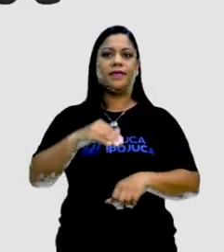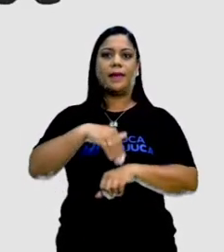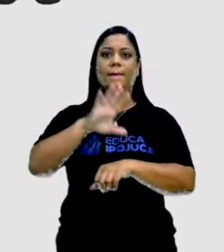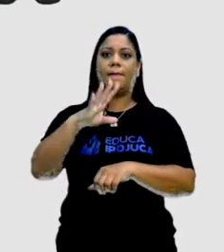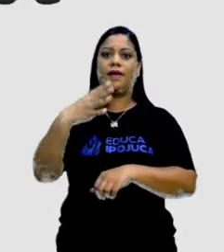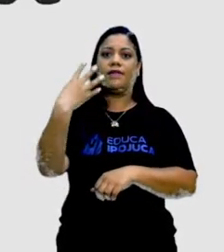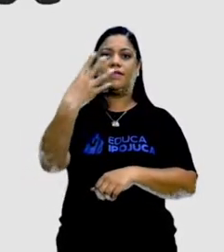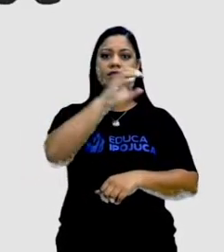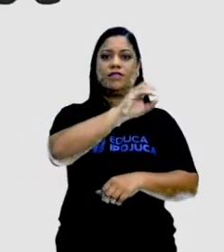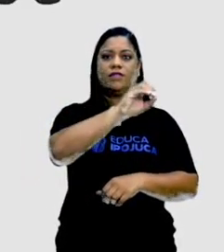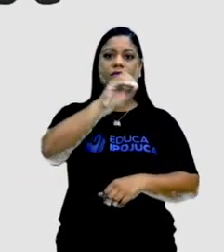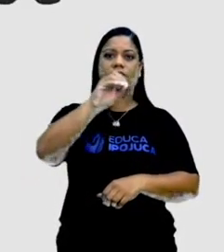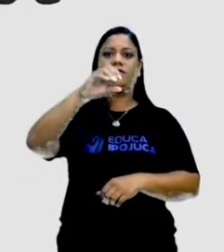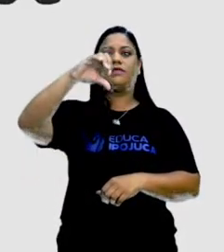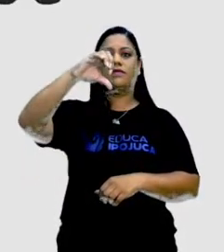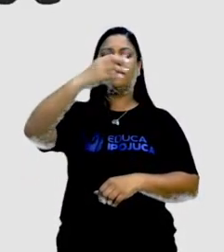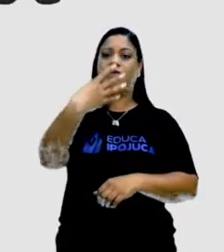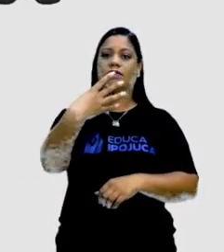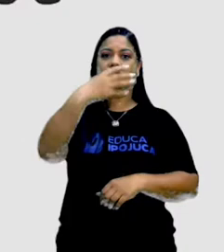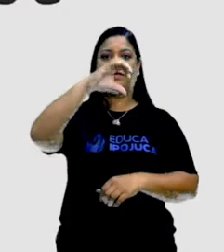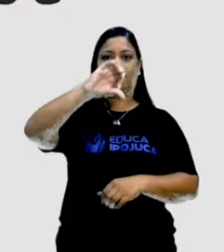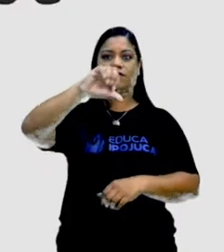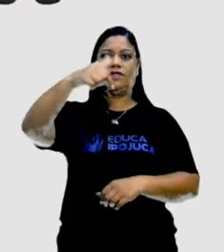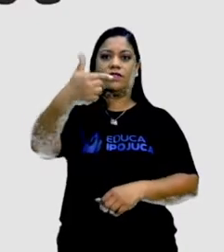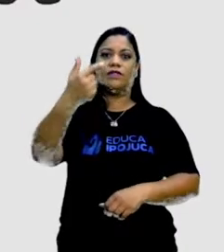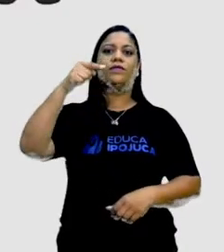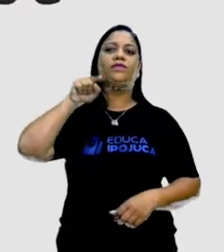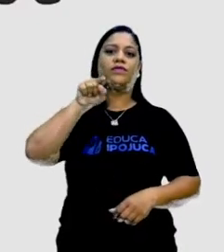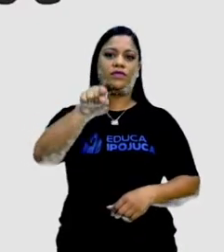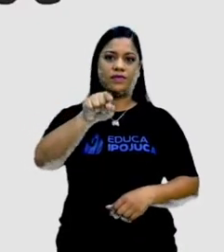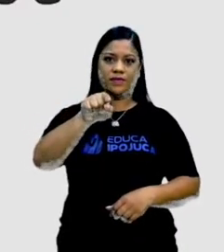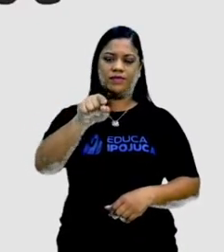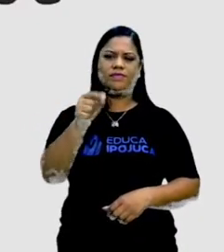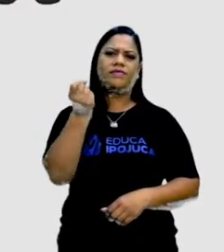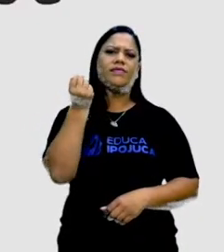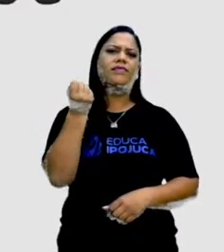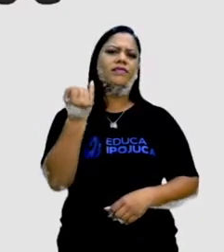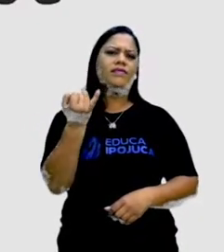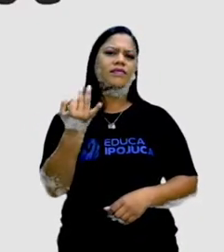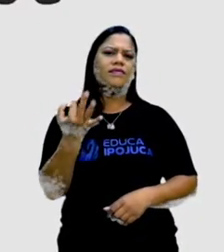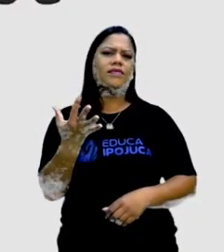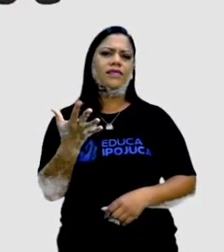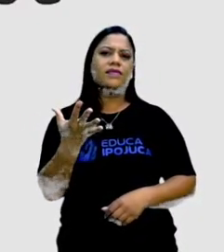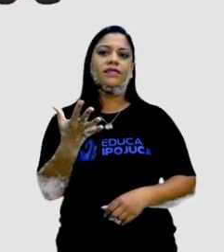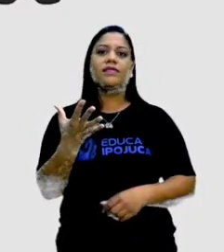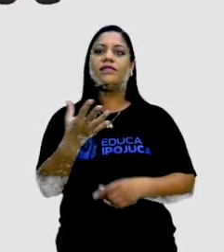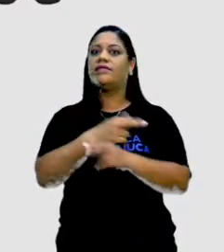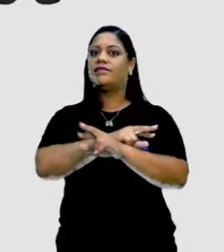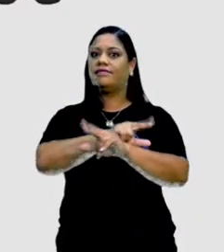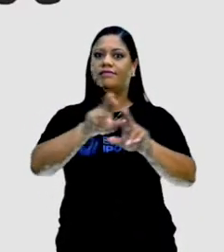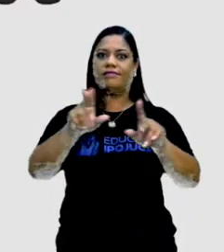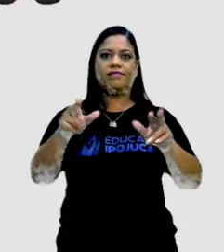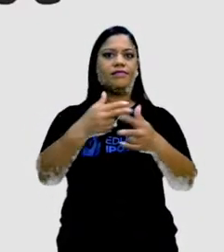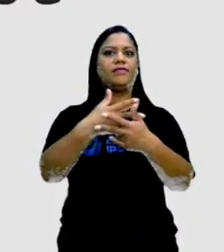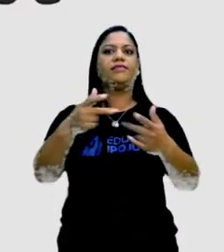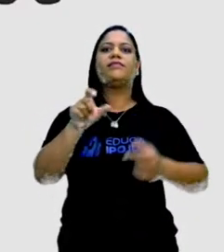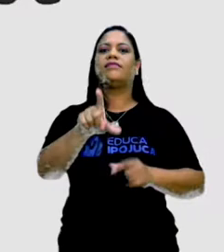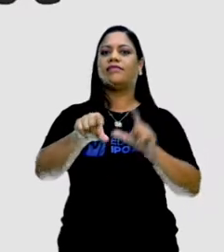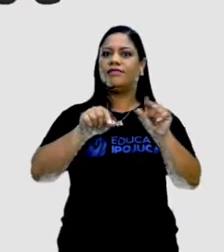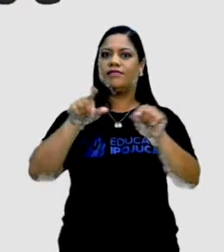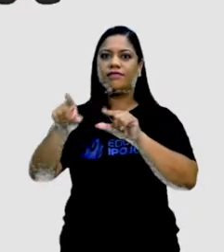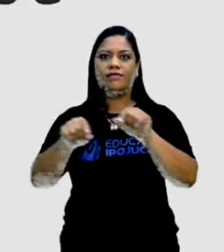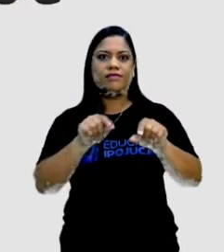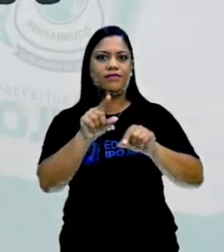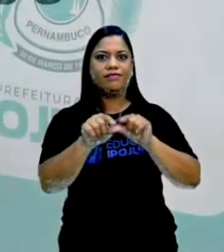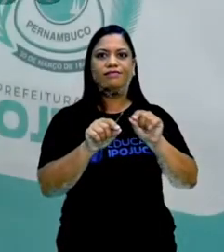492 mil. Então, dentro de tantas opções, não é? Vejam aí a quantidade de